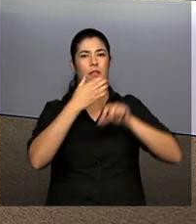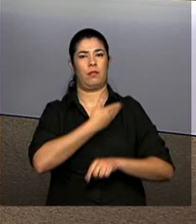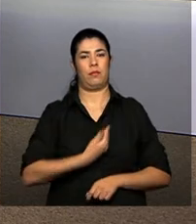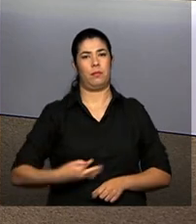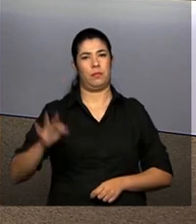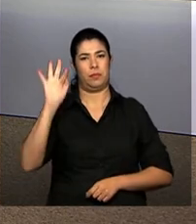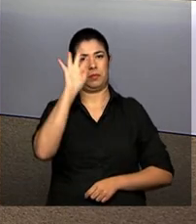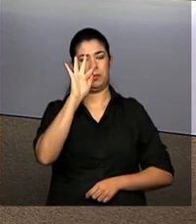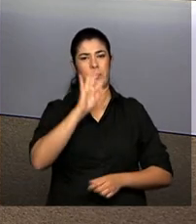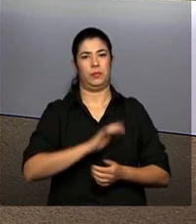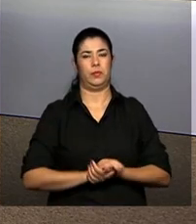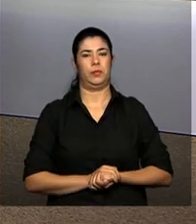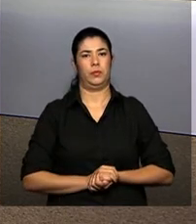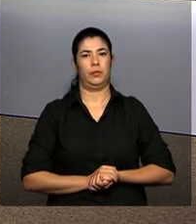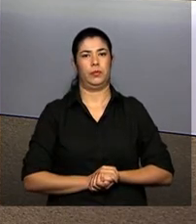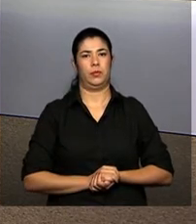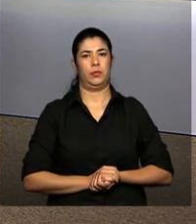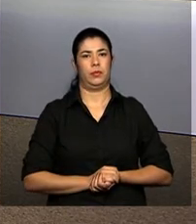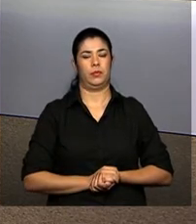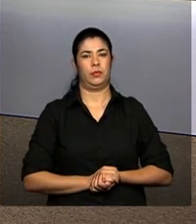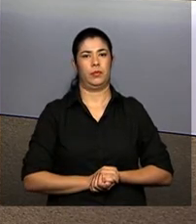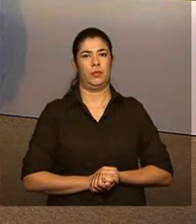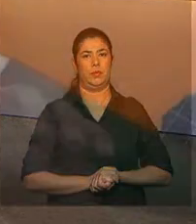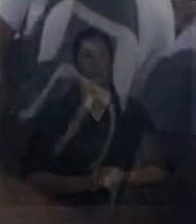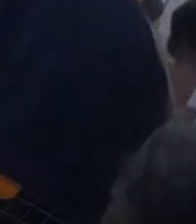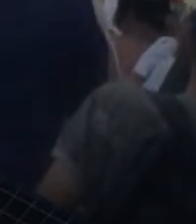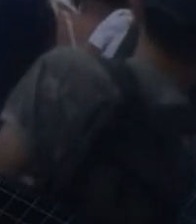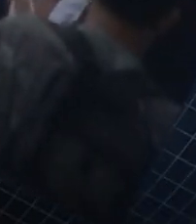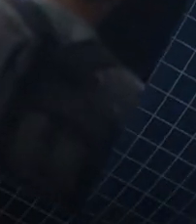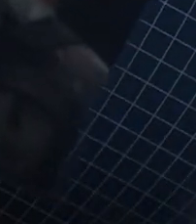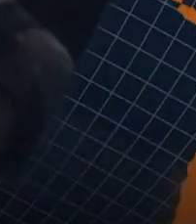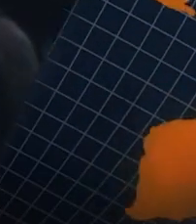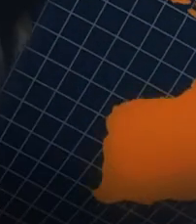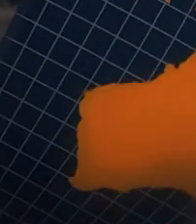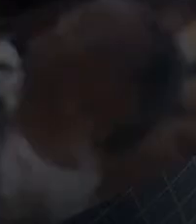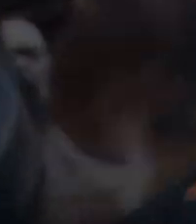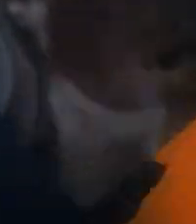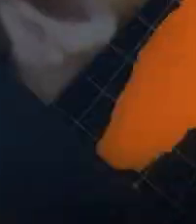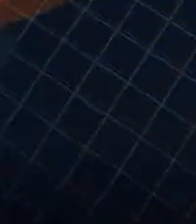NBR, a TV do Governo Federal. Tchau. Tchau. Tchau.